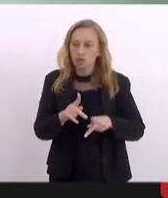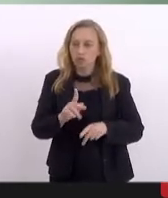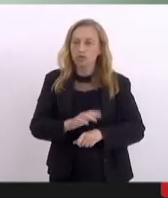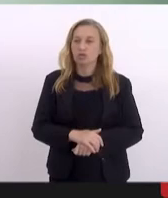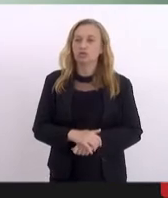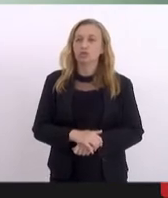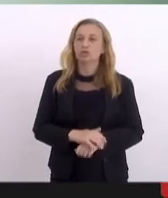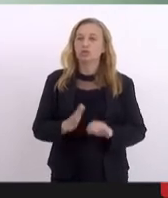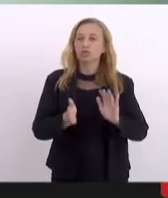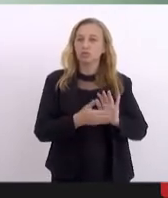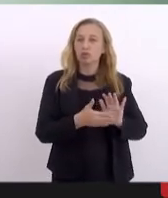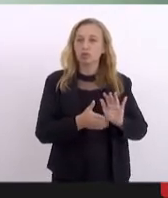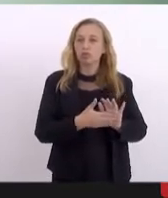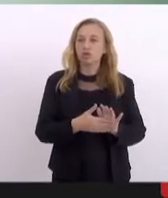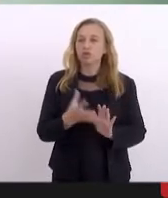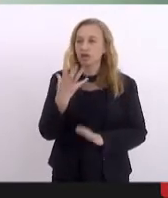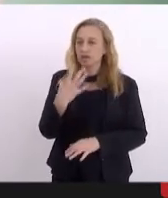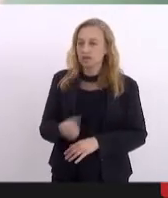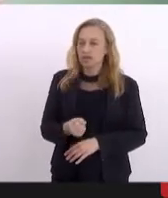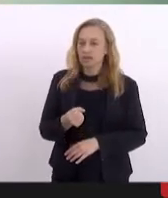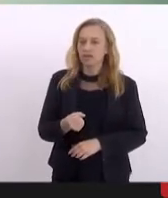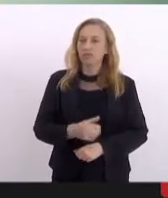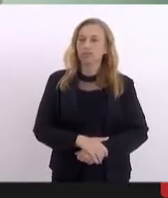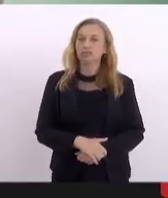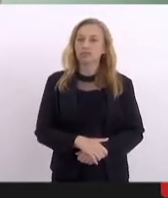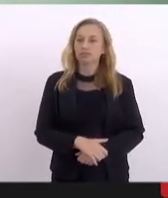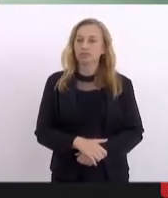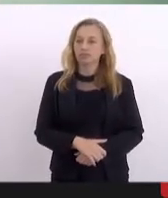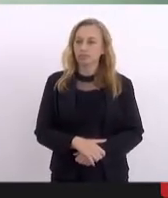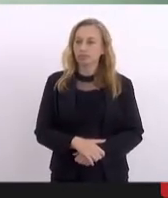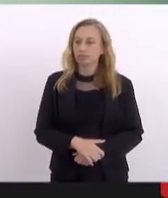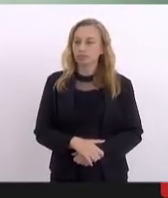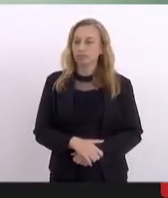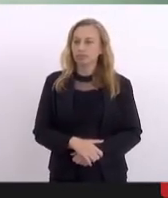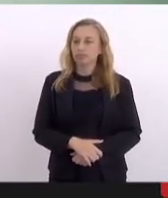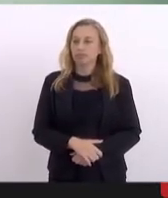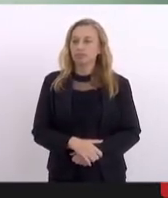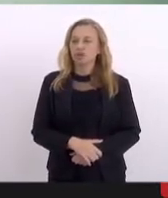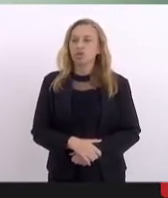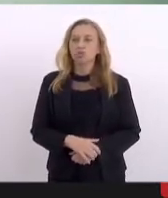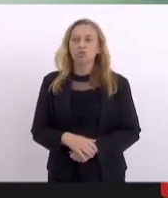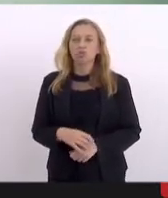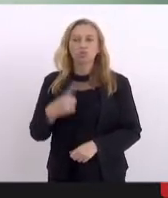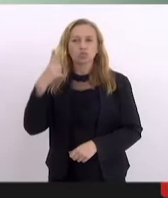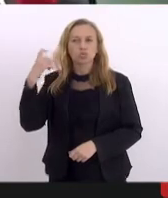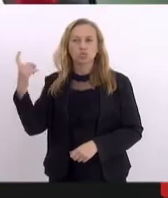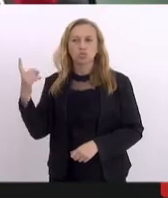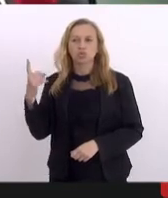proposta. Aparecer é favorável. Está sem som, tia Ju?